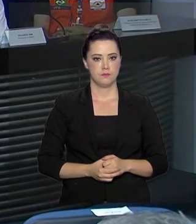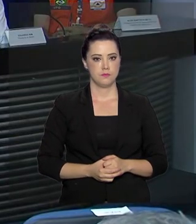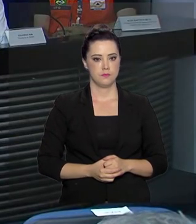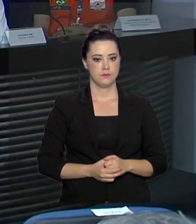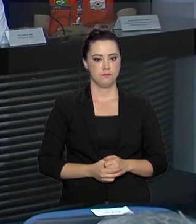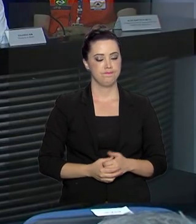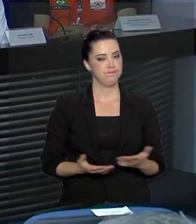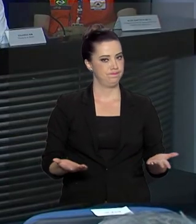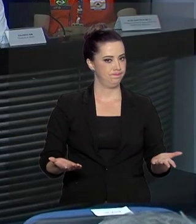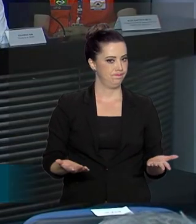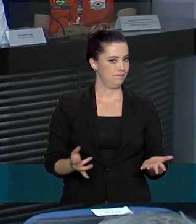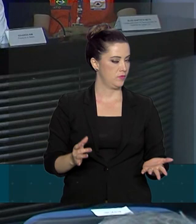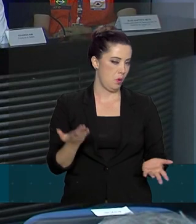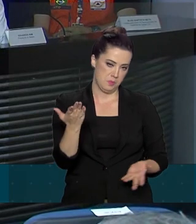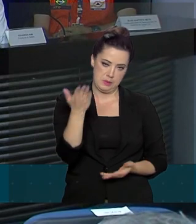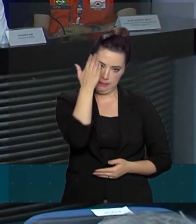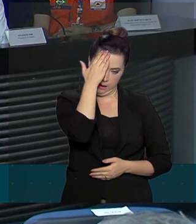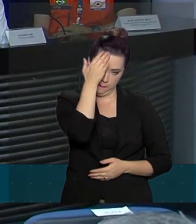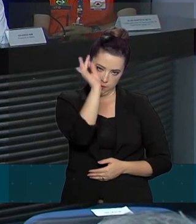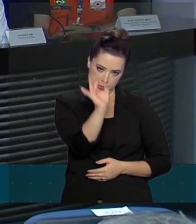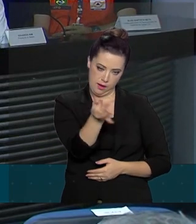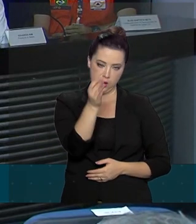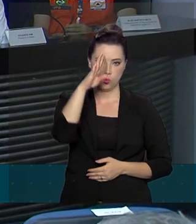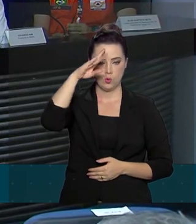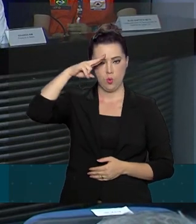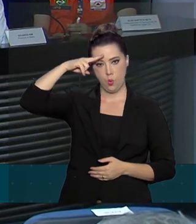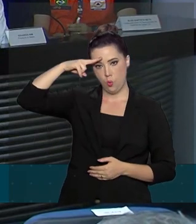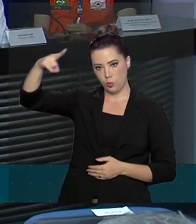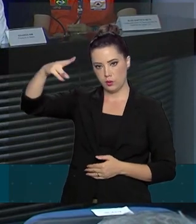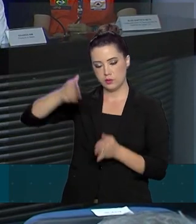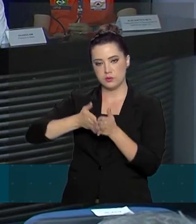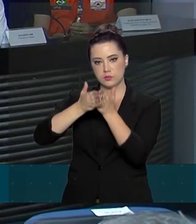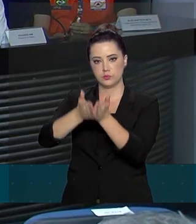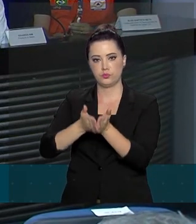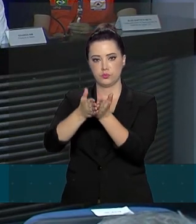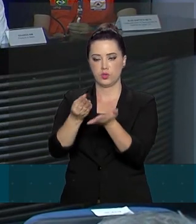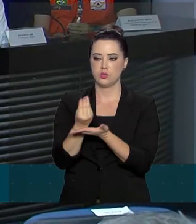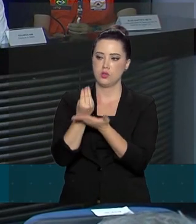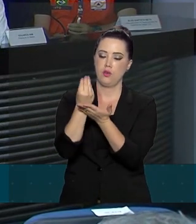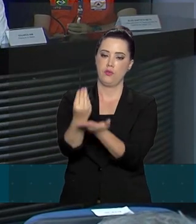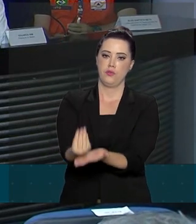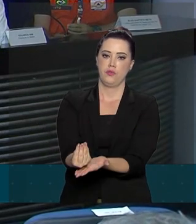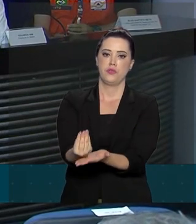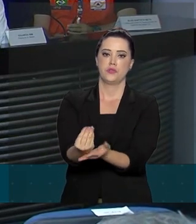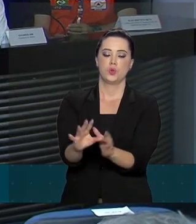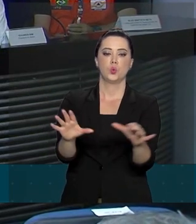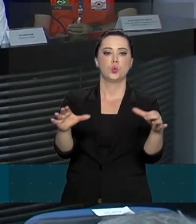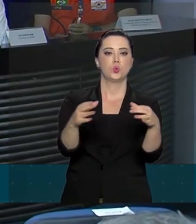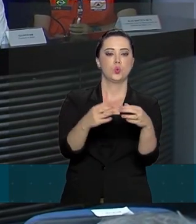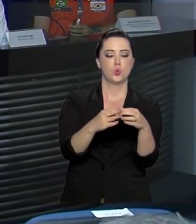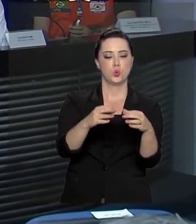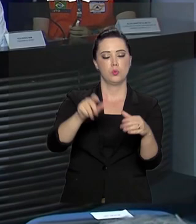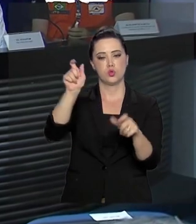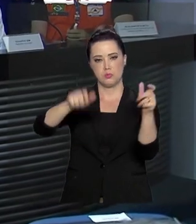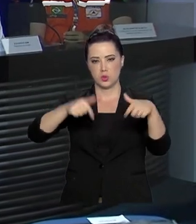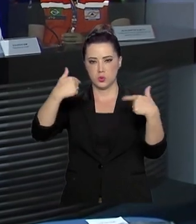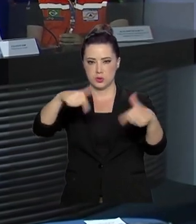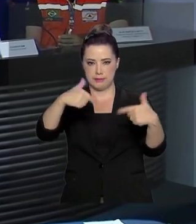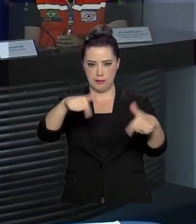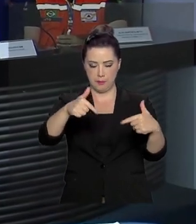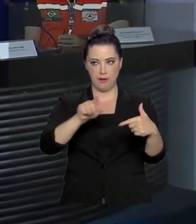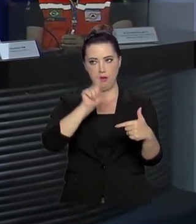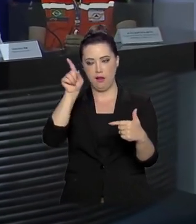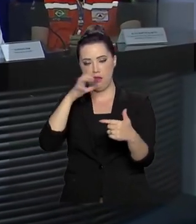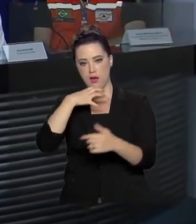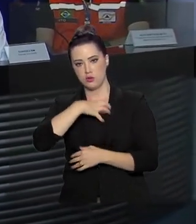Só para você ter uma ideia, o Exército Brasileiro está colocando à disposição meios militares da 6ª Região Militar em Salvador,